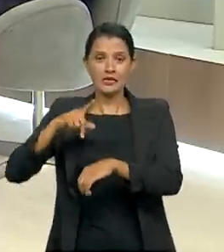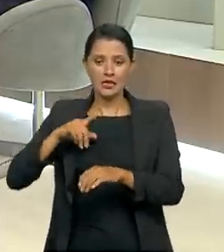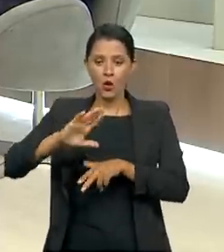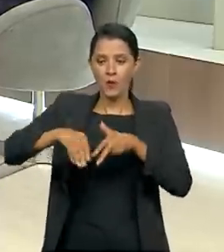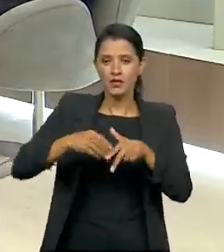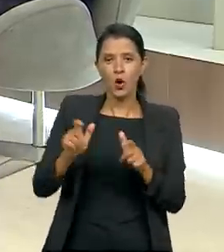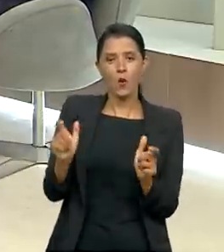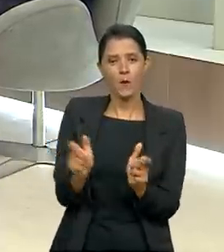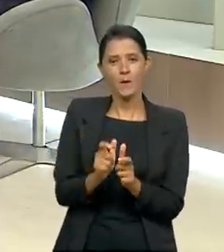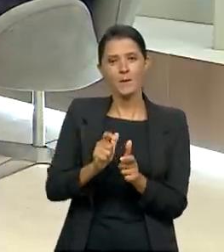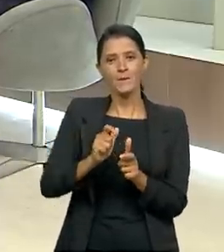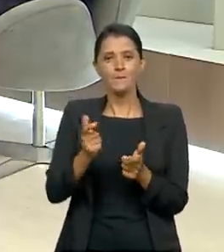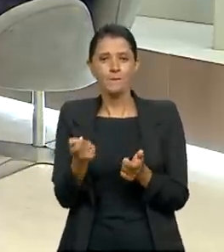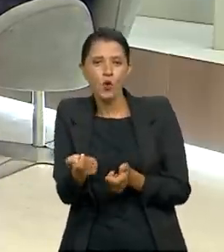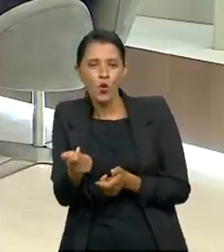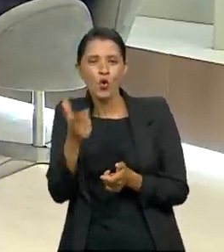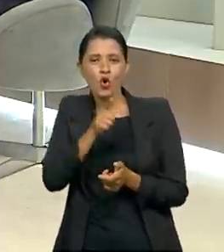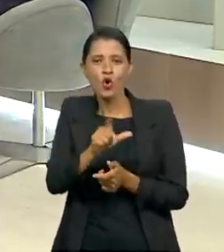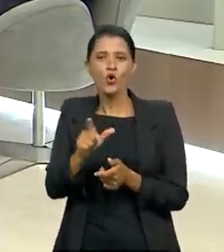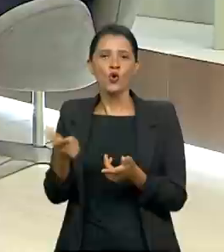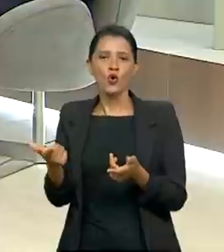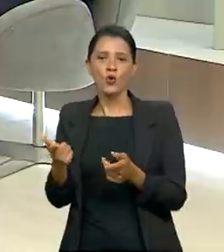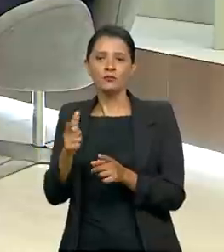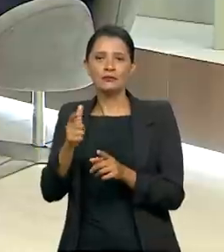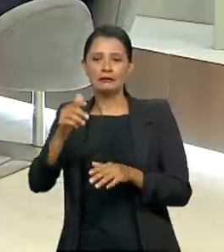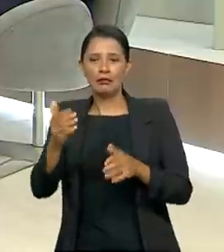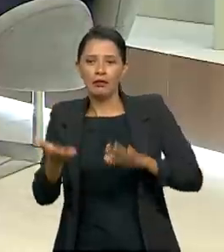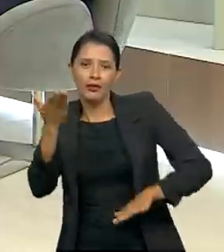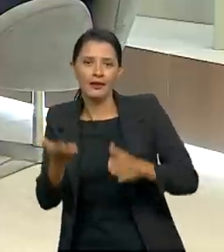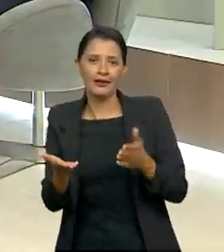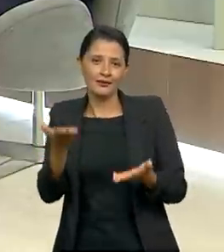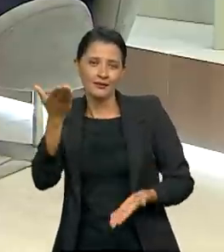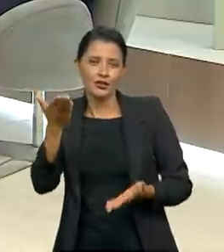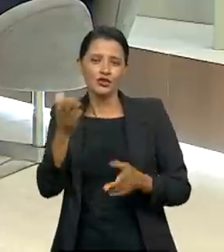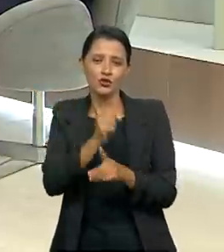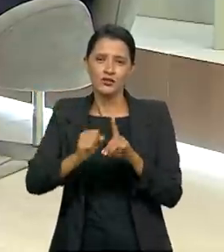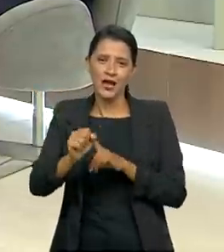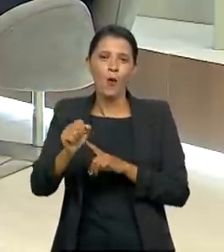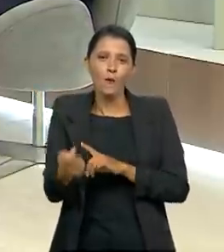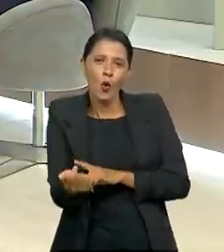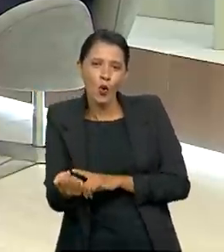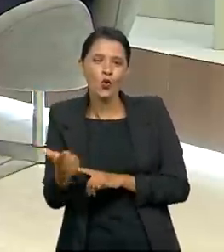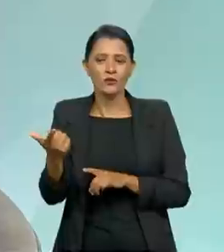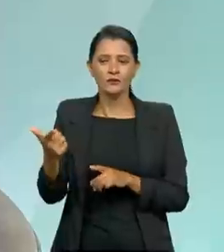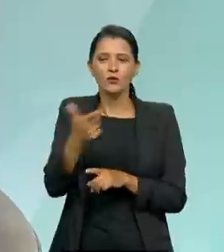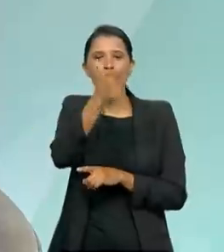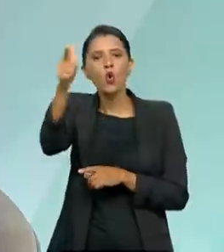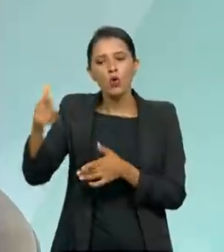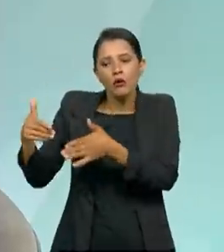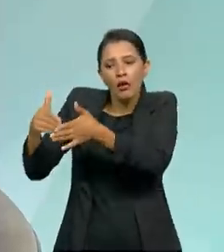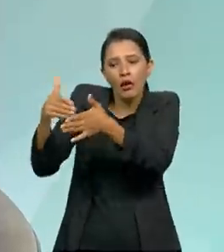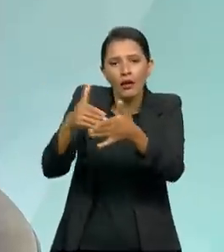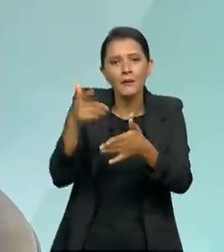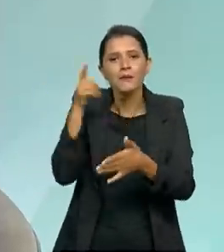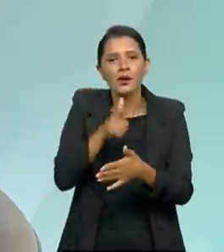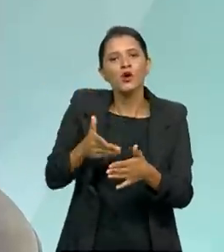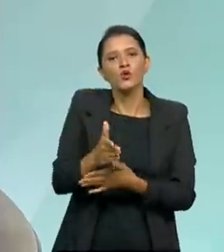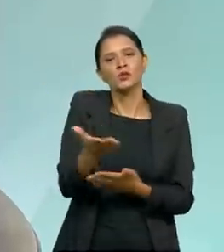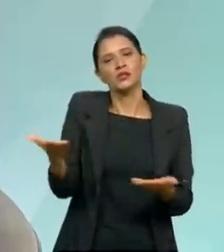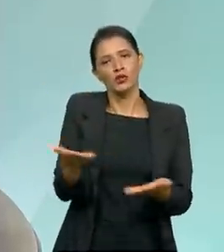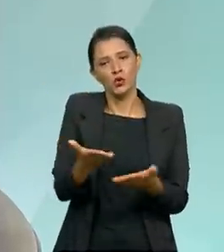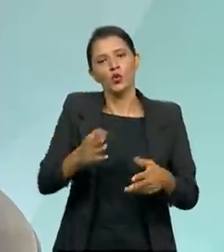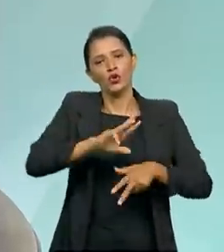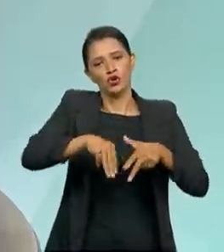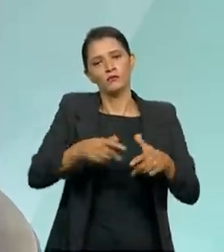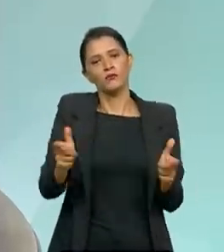eles têm baixo nível de desigualdade social. Ou seja, eles passaram por outros obstáculos para hoje atingirem uma redução